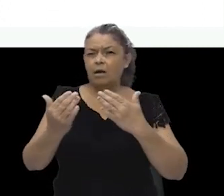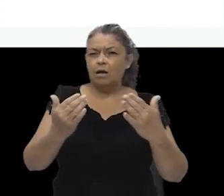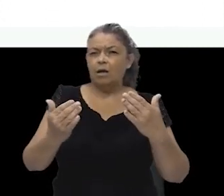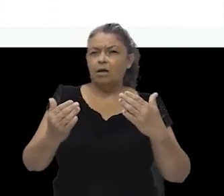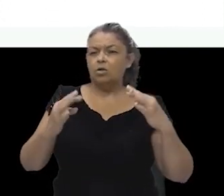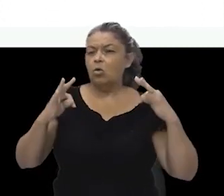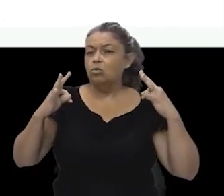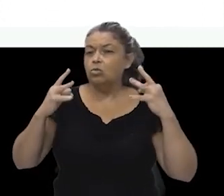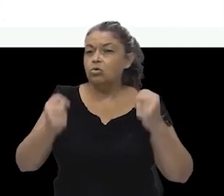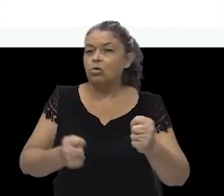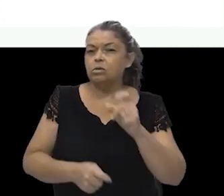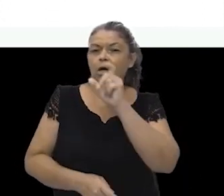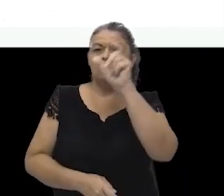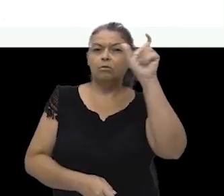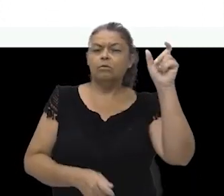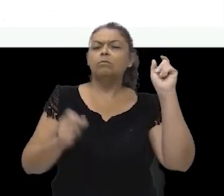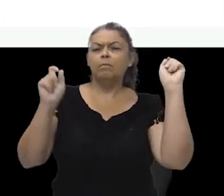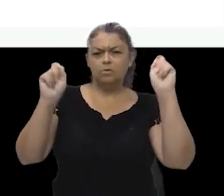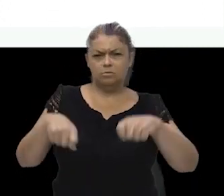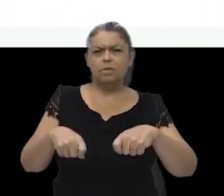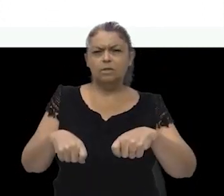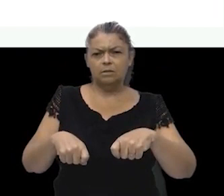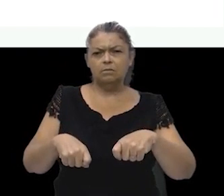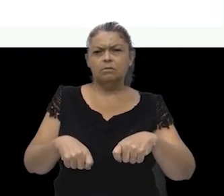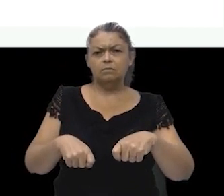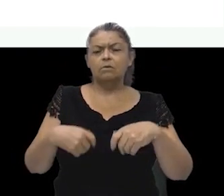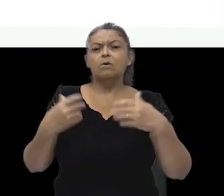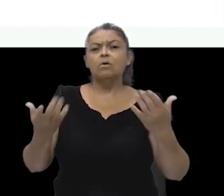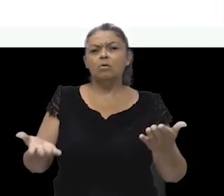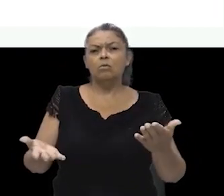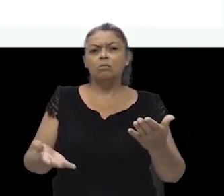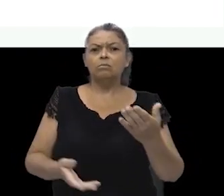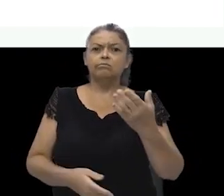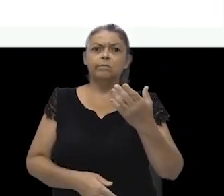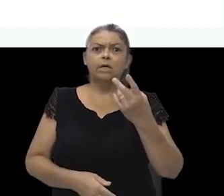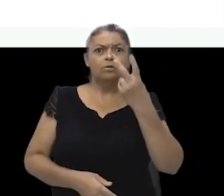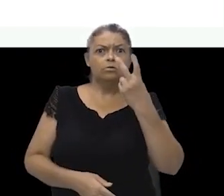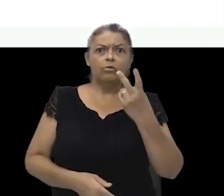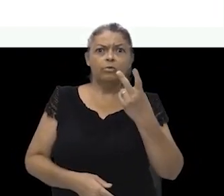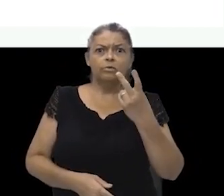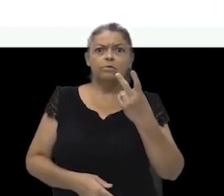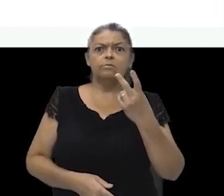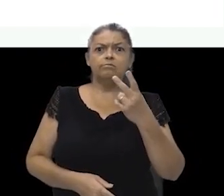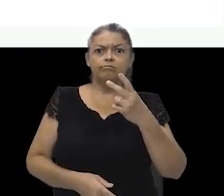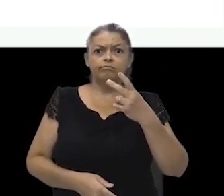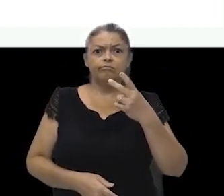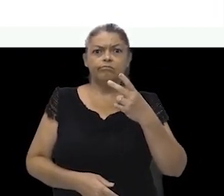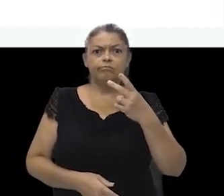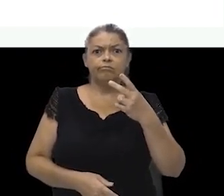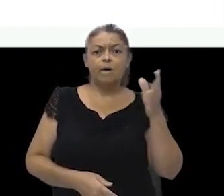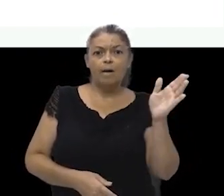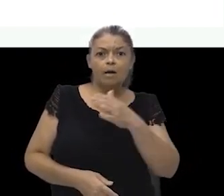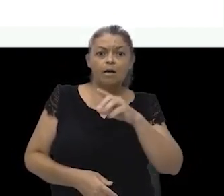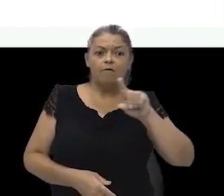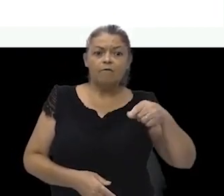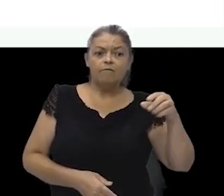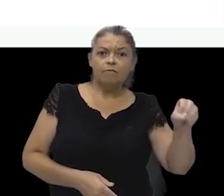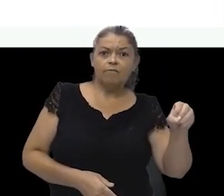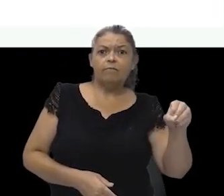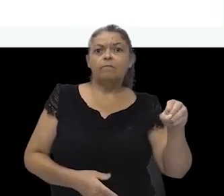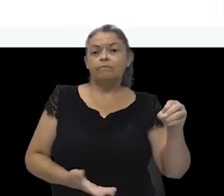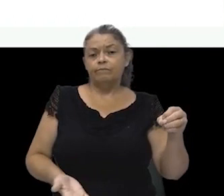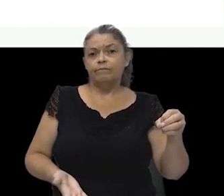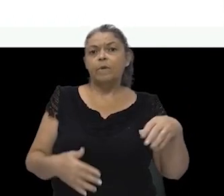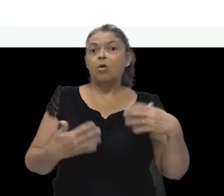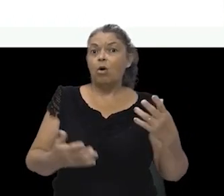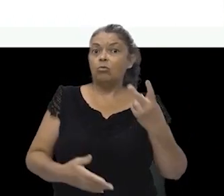fichas, que são minhas possibilidades, dando 2 décimos. Então, veja que eu tenho aí duas probabilidades.